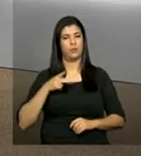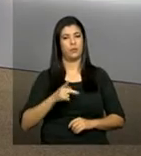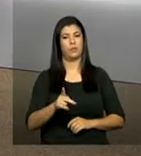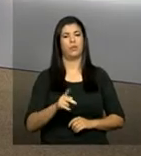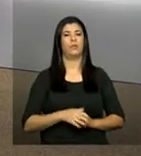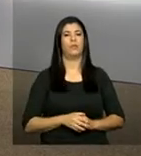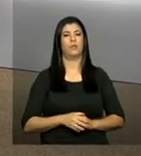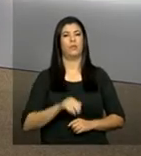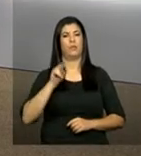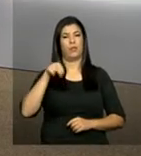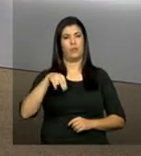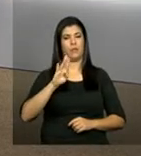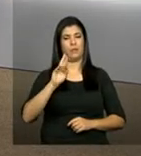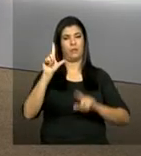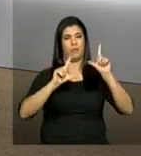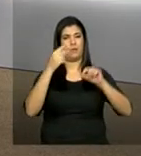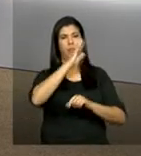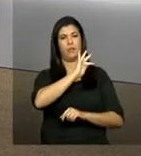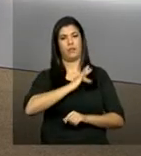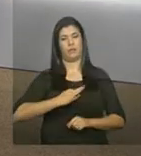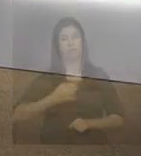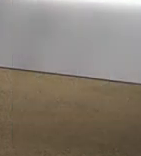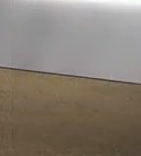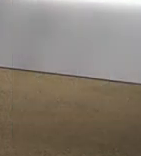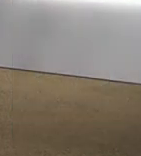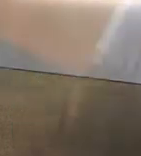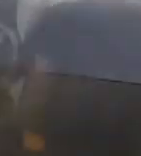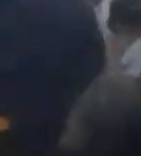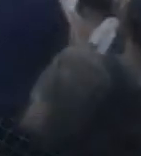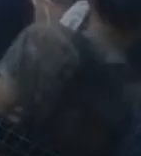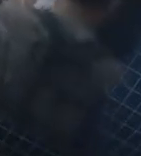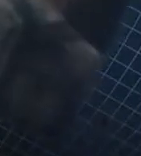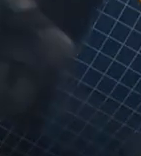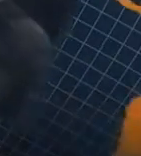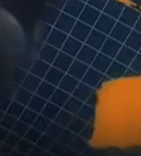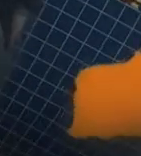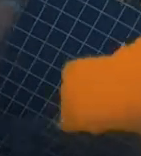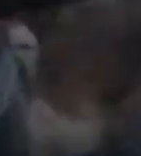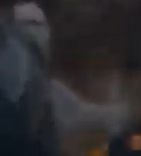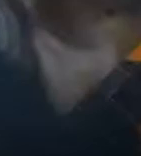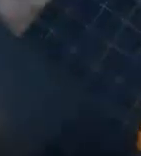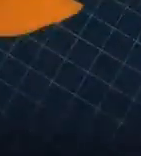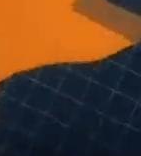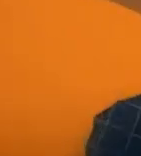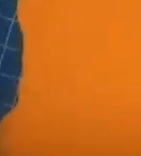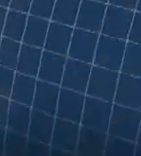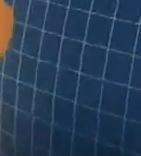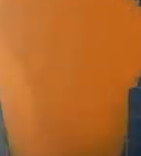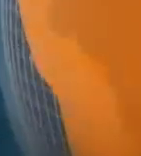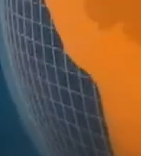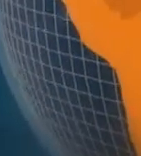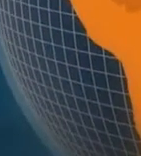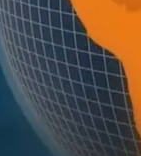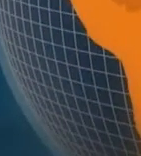a gente. NBR, a TV do Governo Federal. Música Música